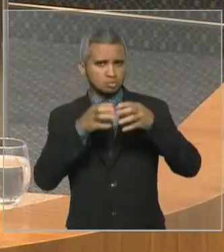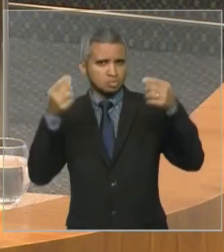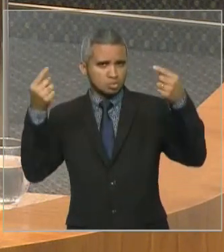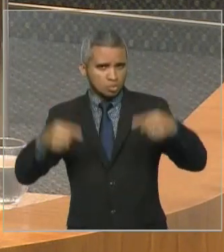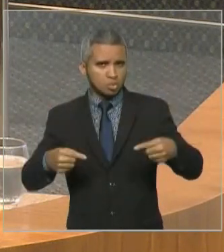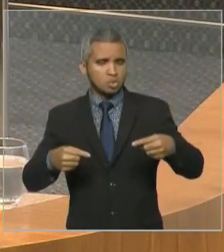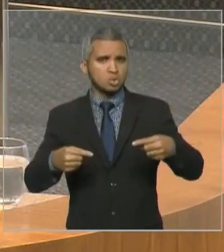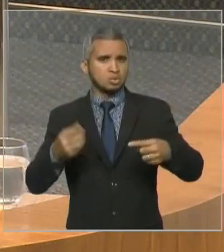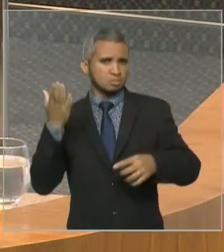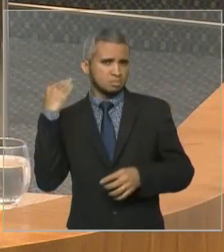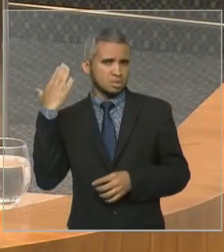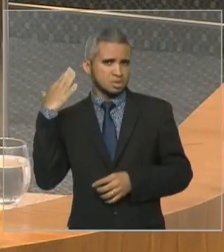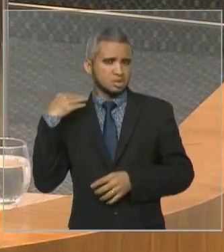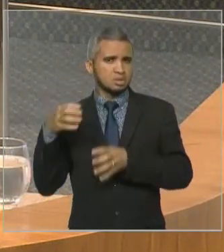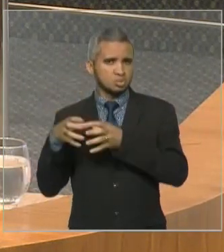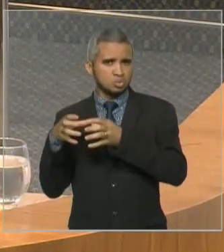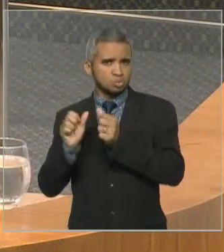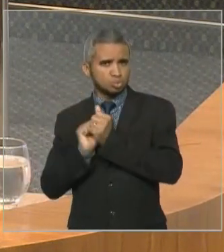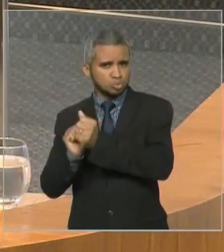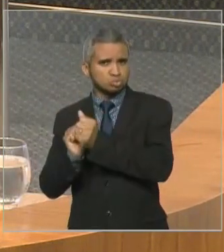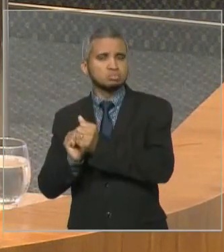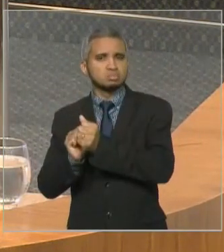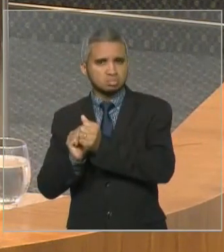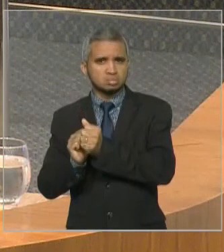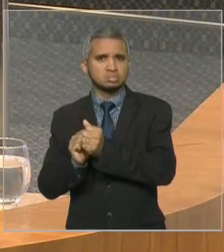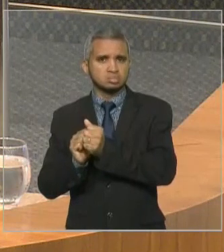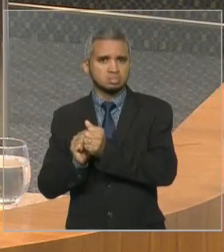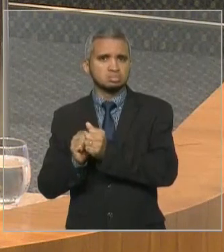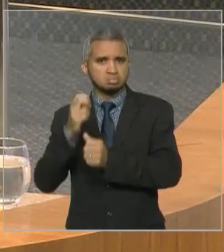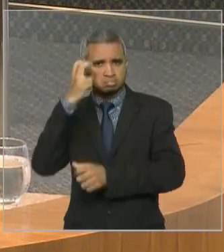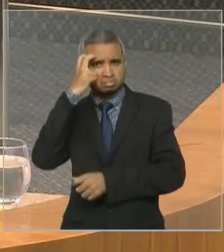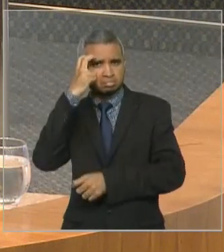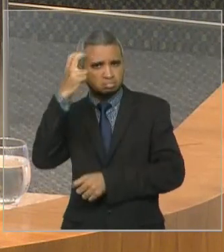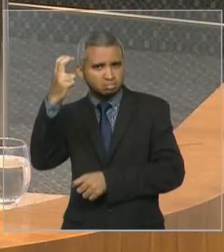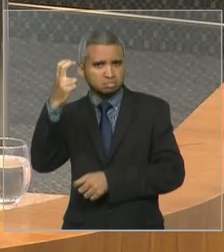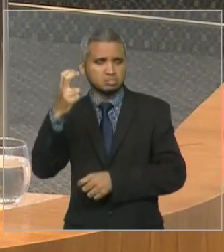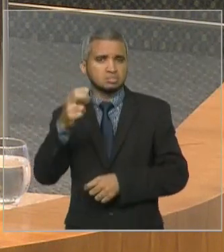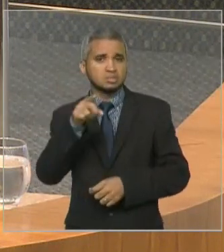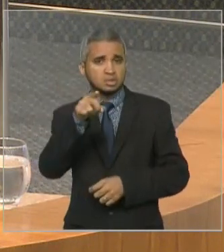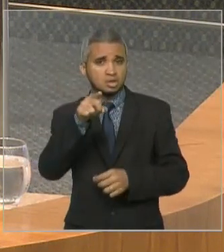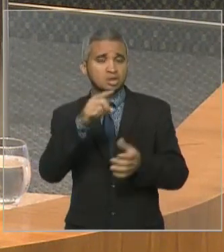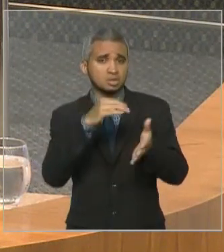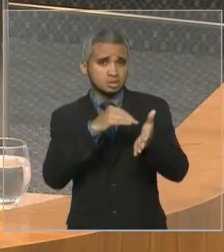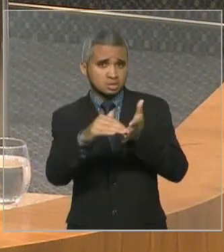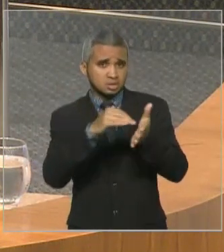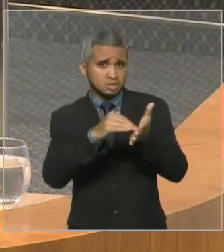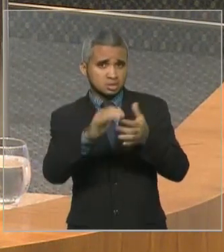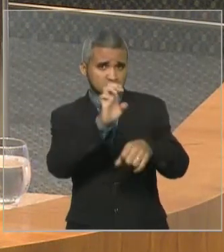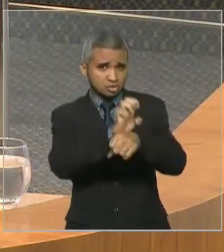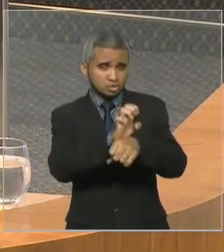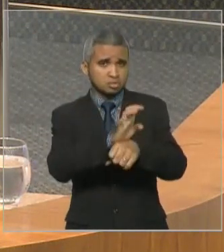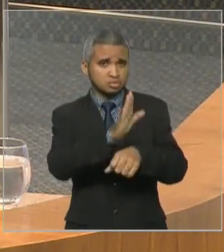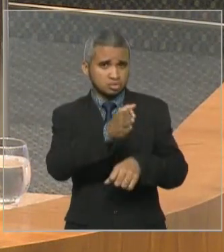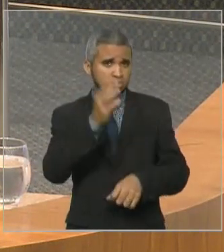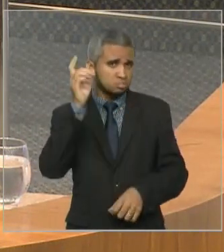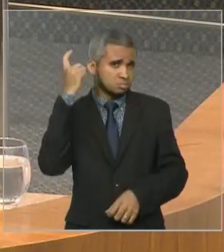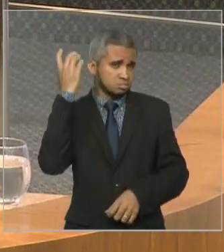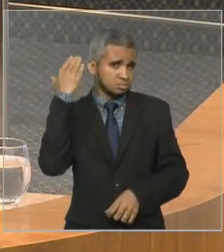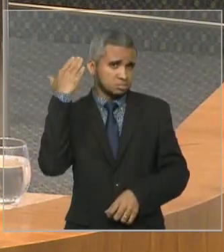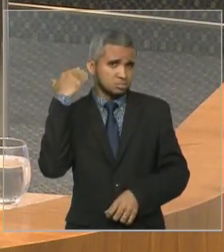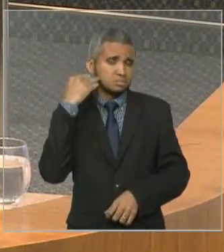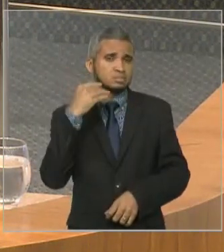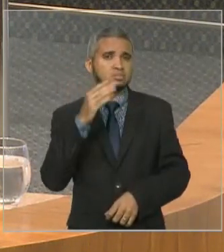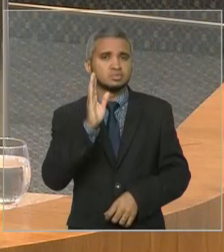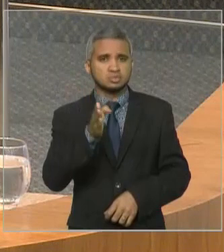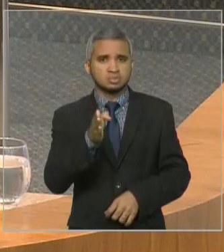soube ser governo, foi secretário de Estado também e viver uma situação parecida com a minha, de ser deputado e estar na Secretaria de Estado,